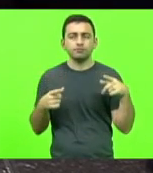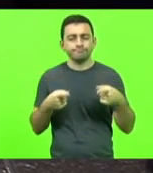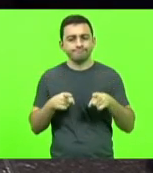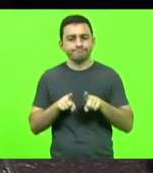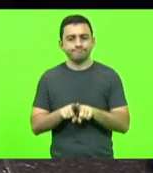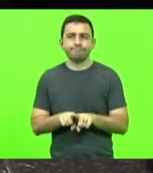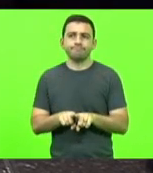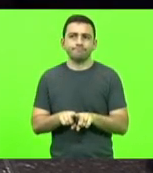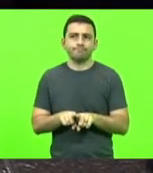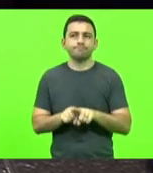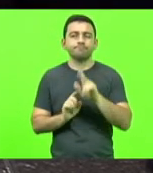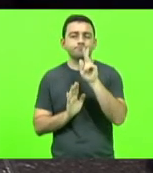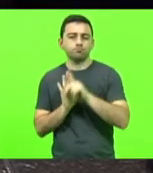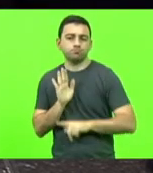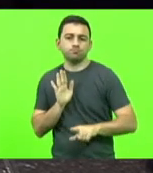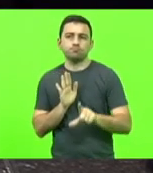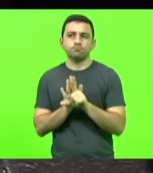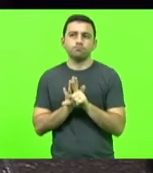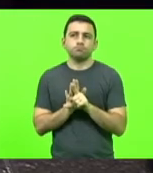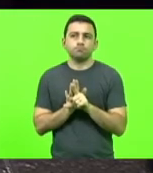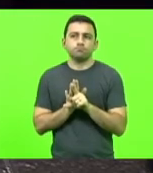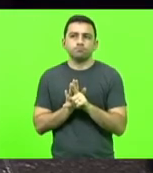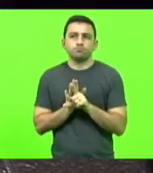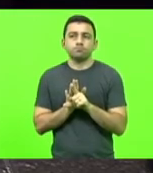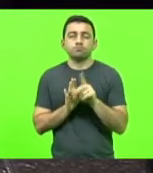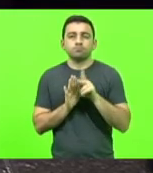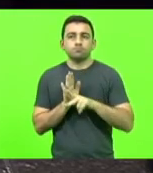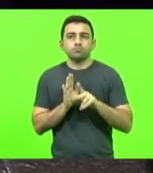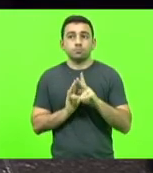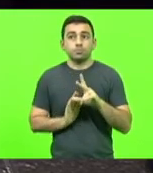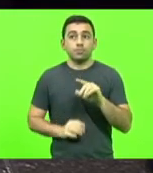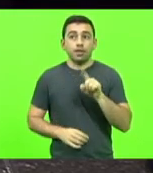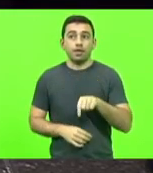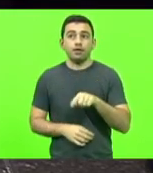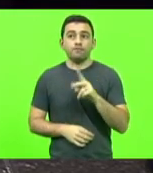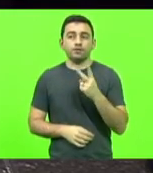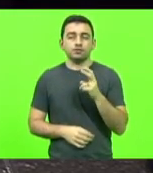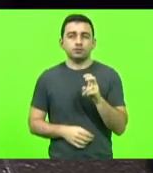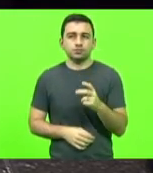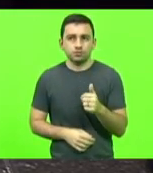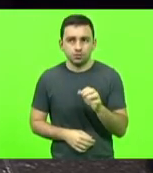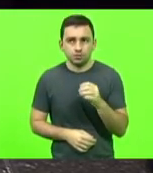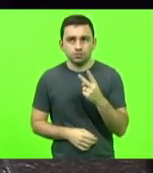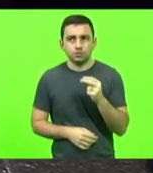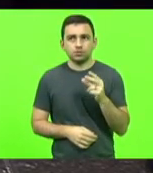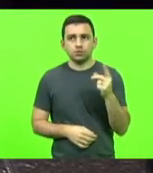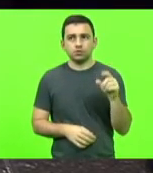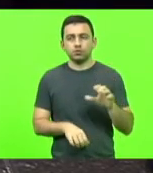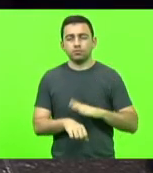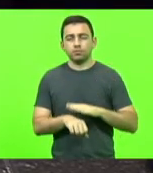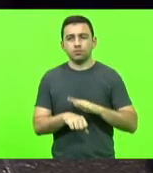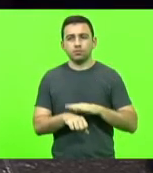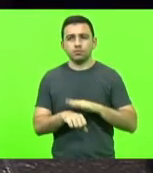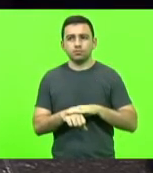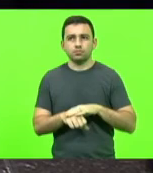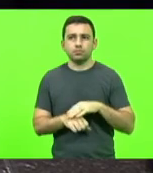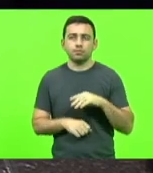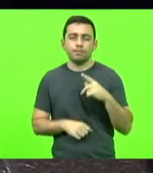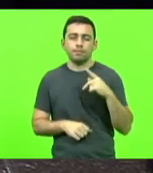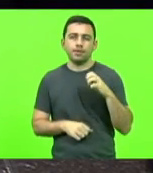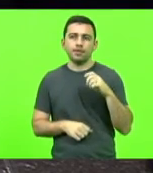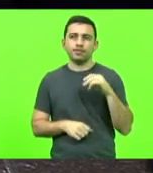desse projeto de lei o PL 2510 2019 de autoria do deputado Peninha